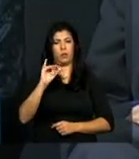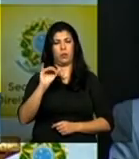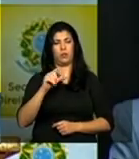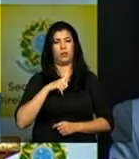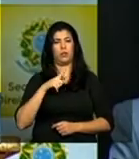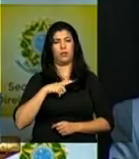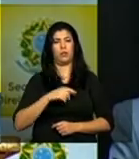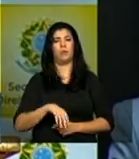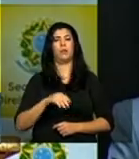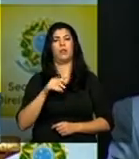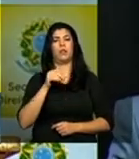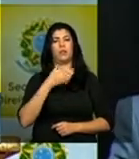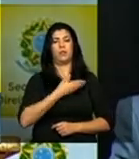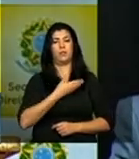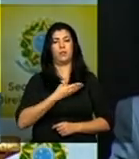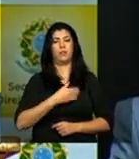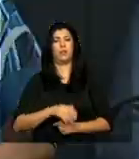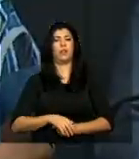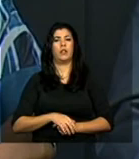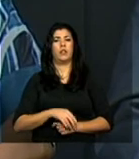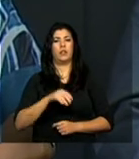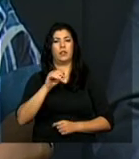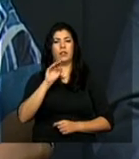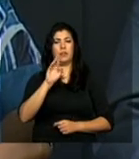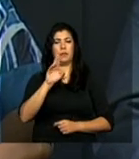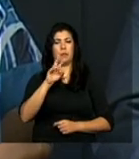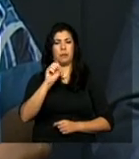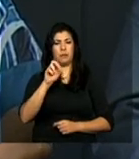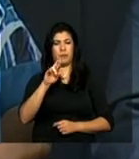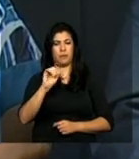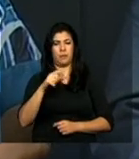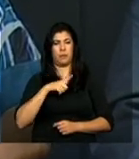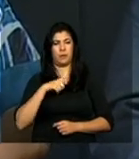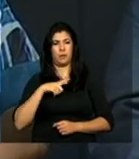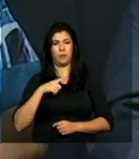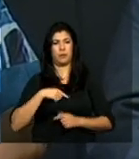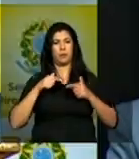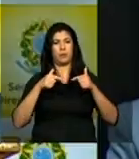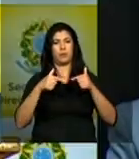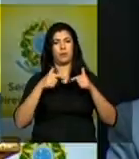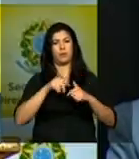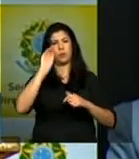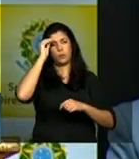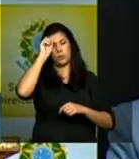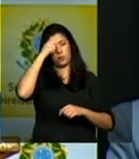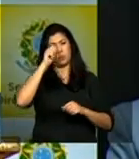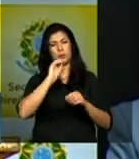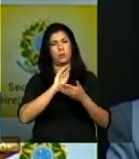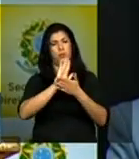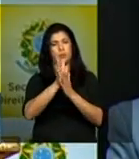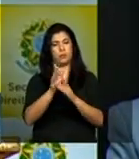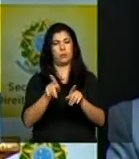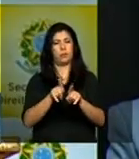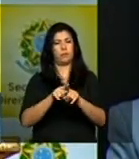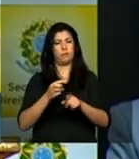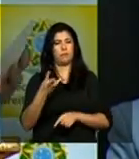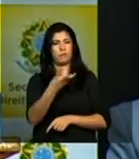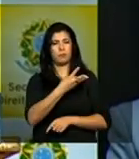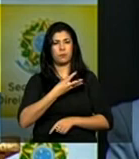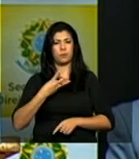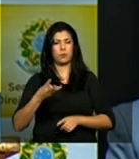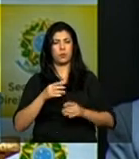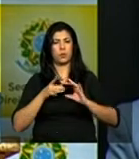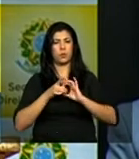Luísa Barros da igualdade racial e da importância de nós três estarmos conjugadas